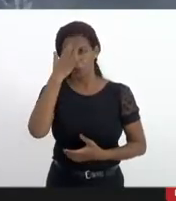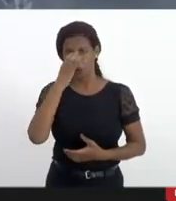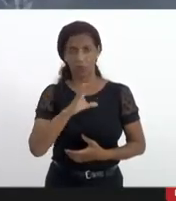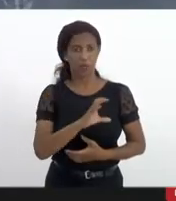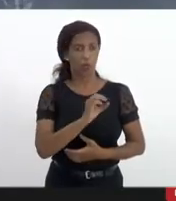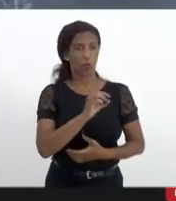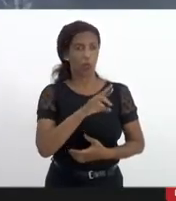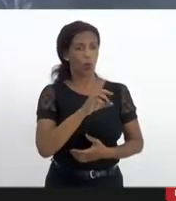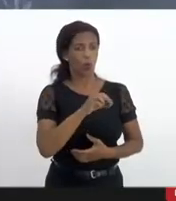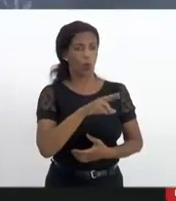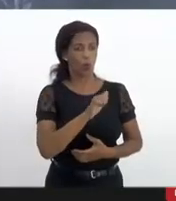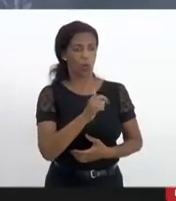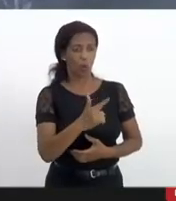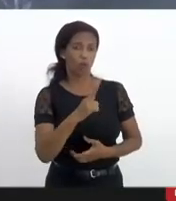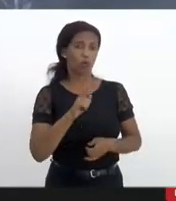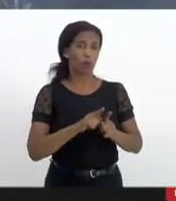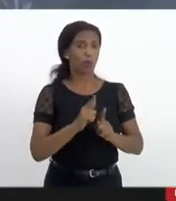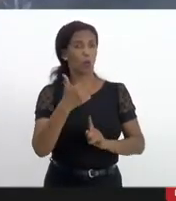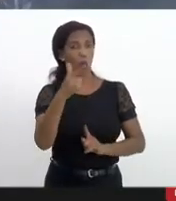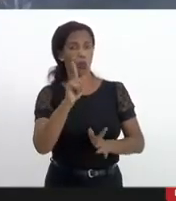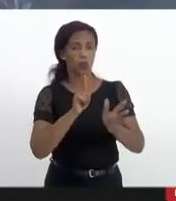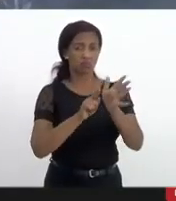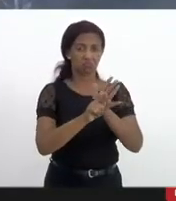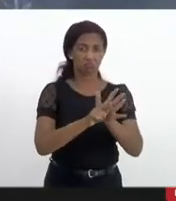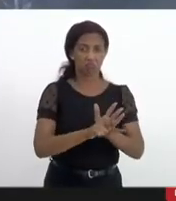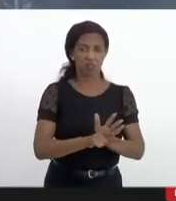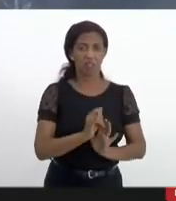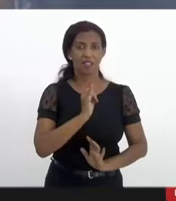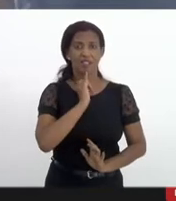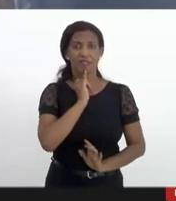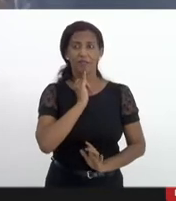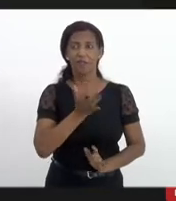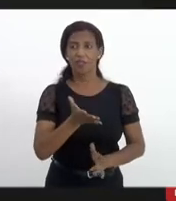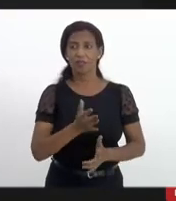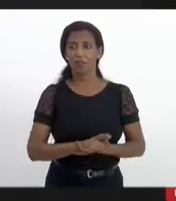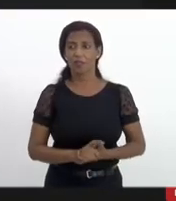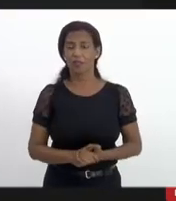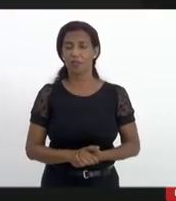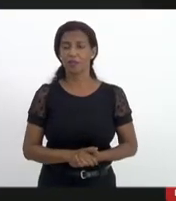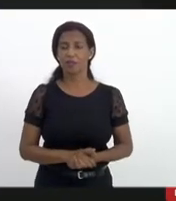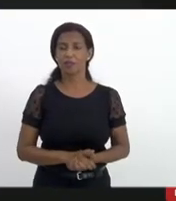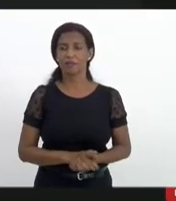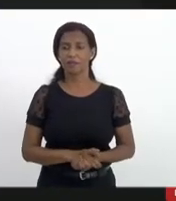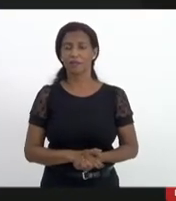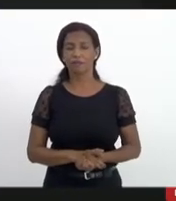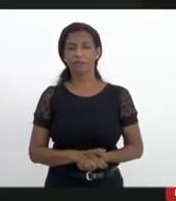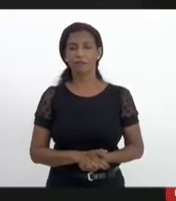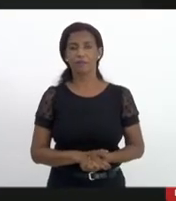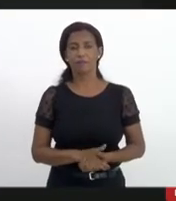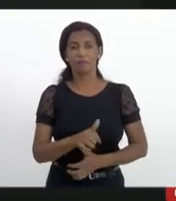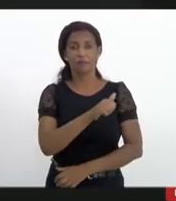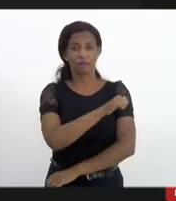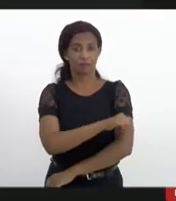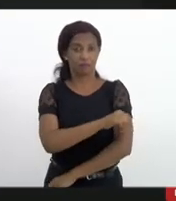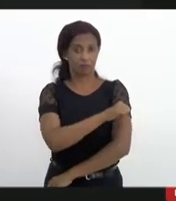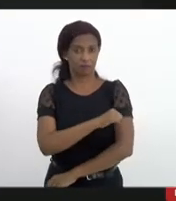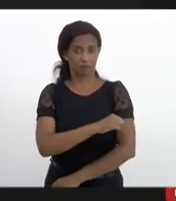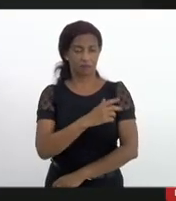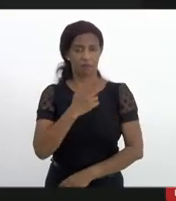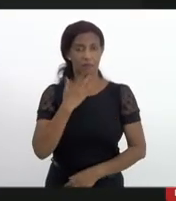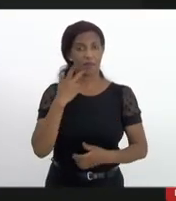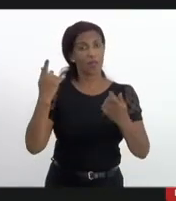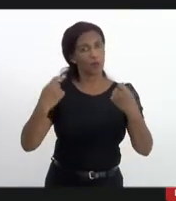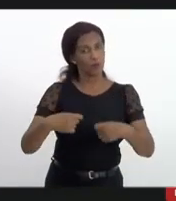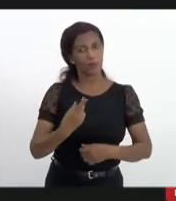coronel Salema não tinha outras perguntas infelizmente eu vou ter que sair porque eu vou eu